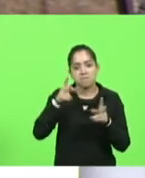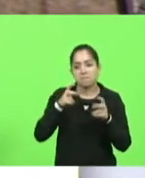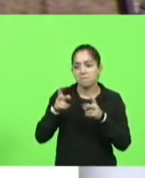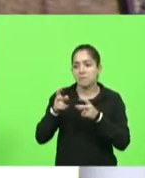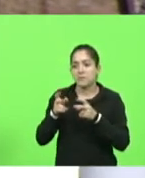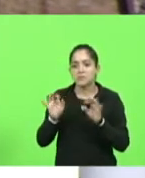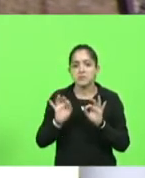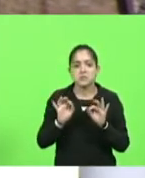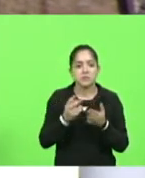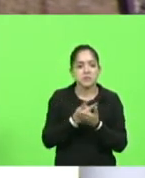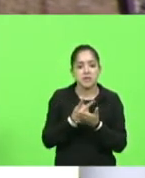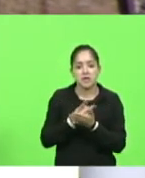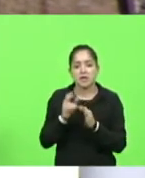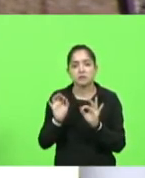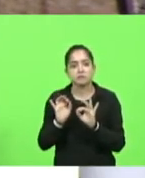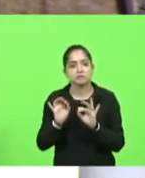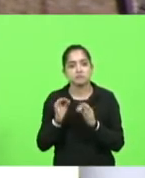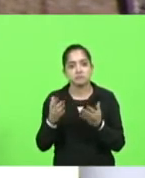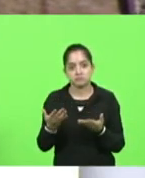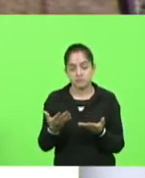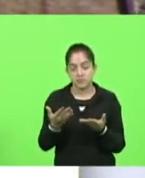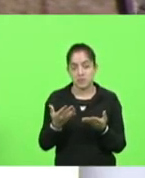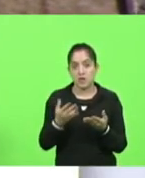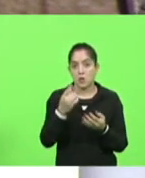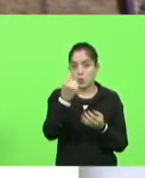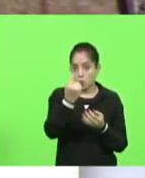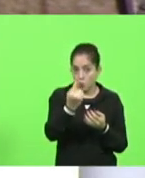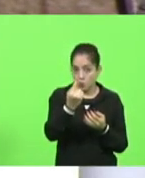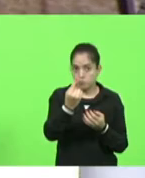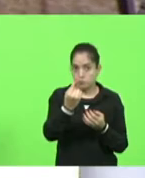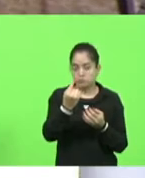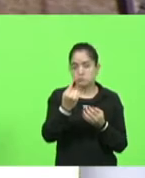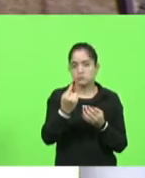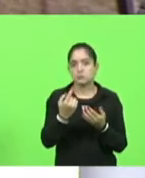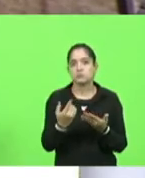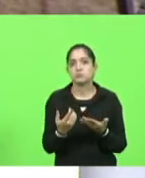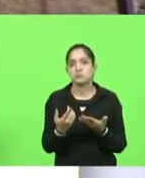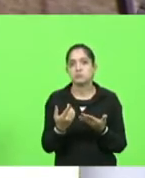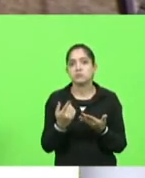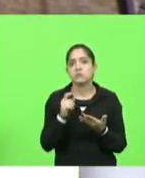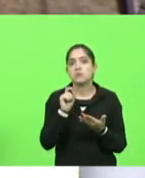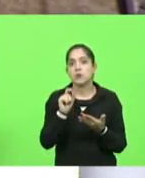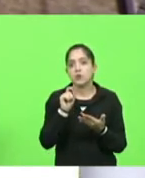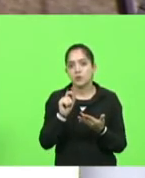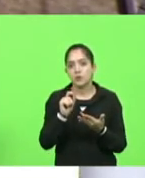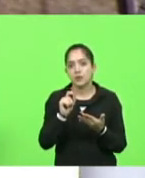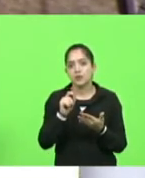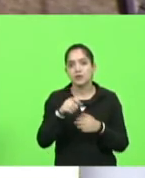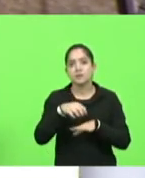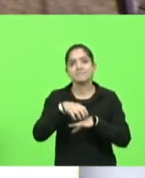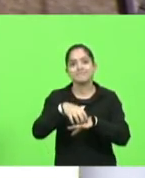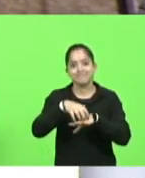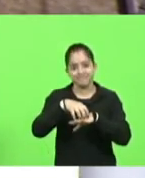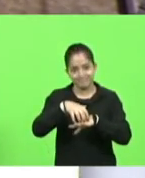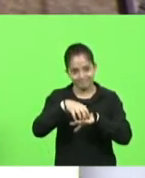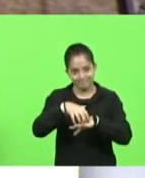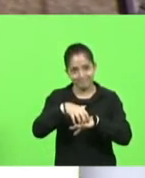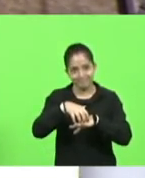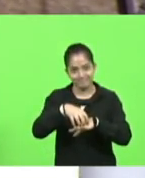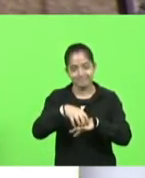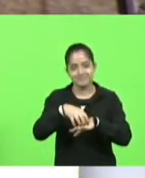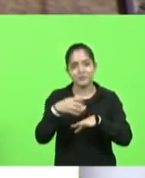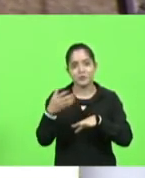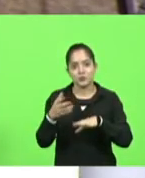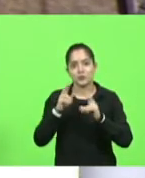erradas por exemplo um desses setores que é mais visível é o setor de transporte rodoviário intermunicipal